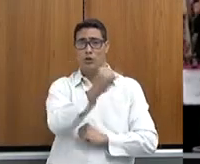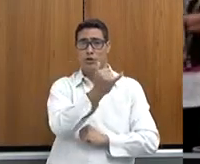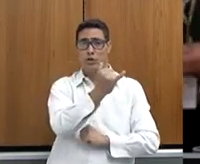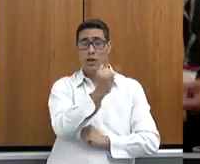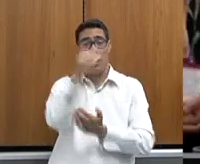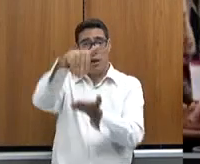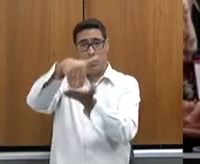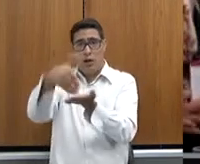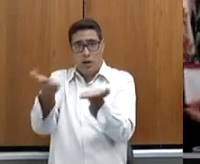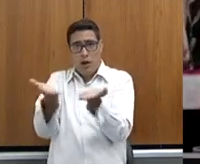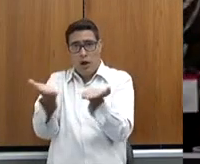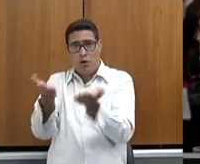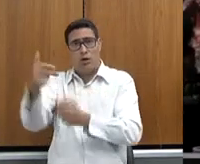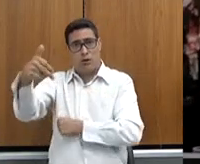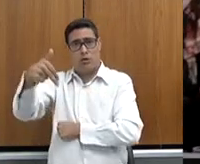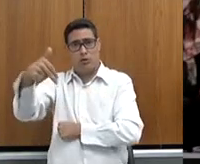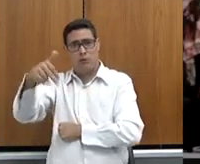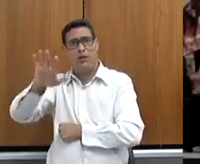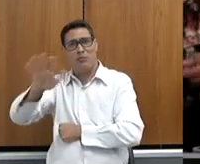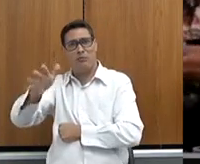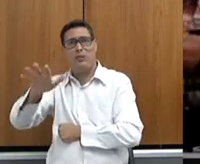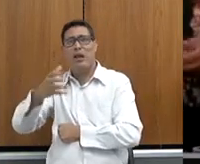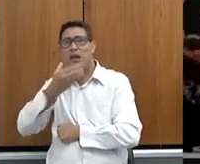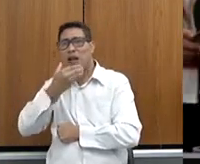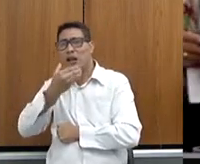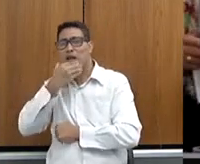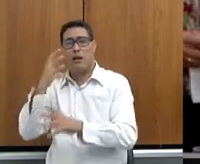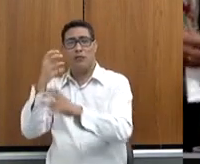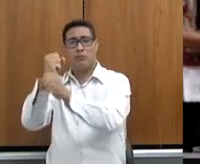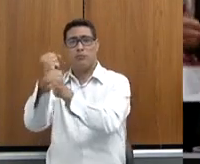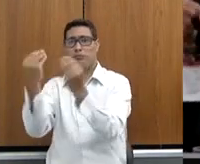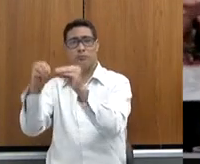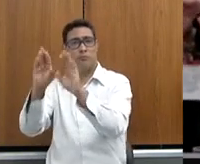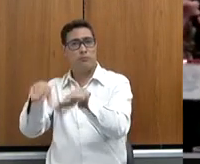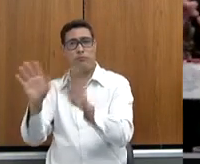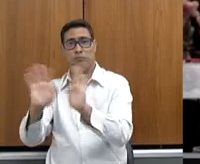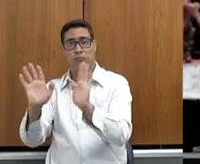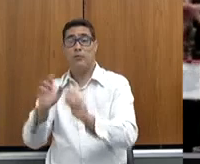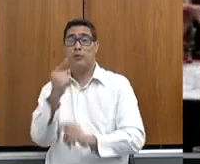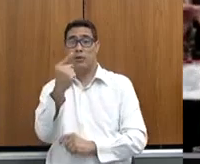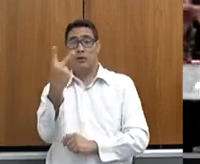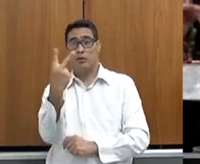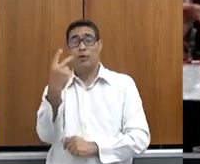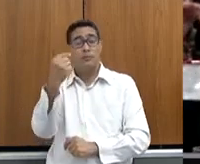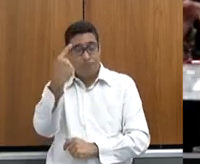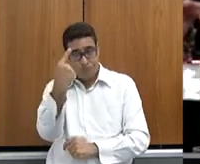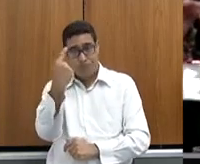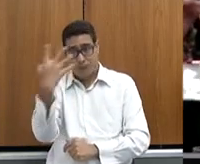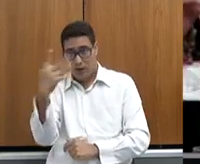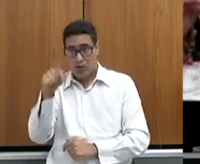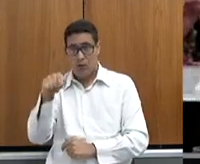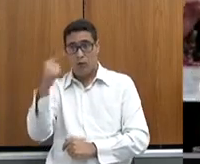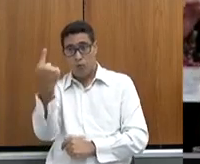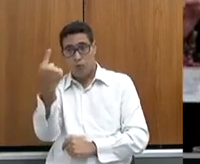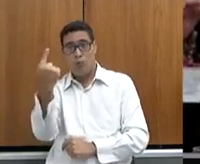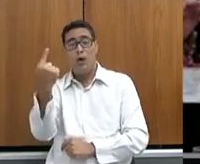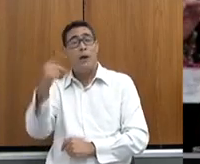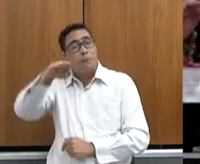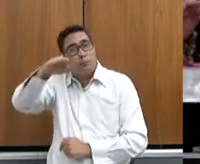agora, novembro, dezembro, está nem computado nesses dados, 14,1 bilhões de dólares,